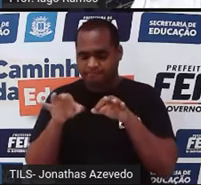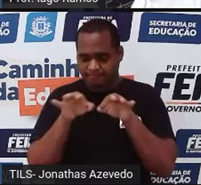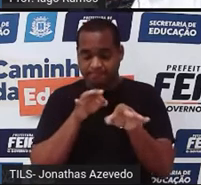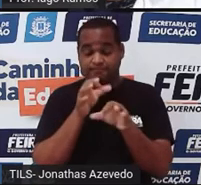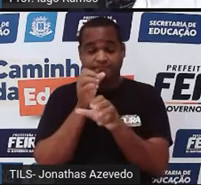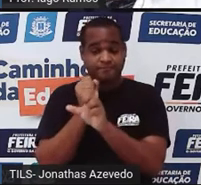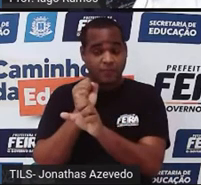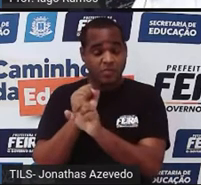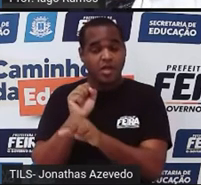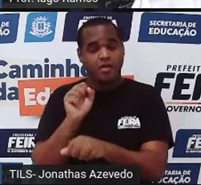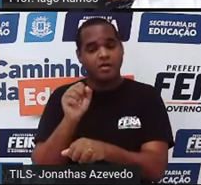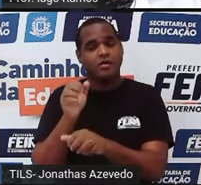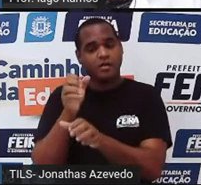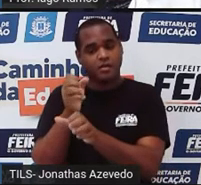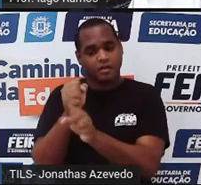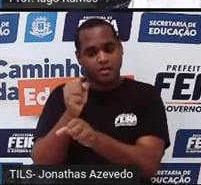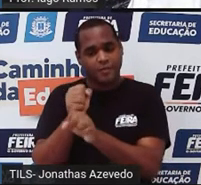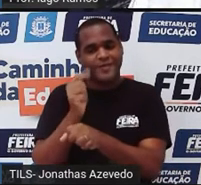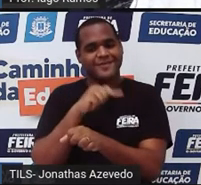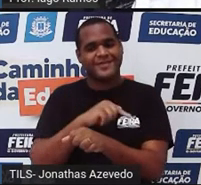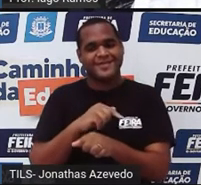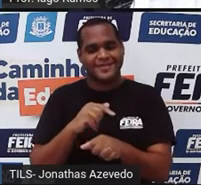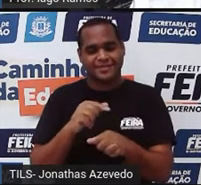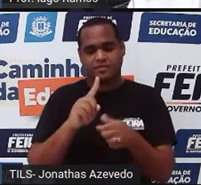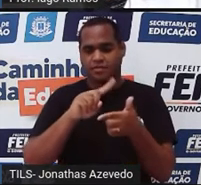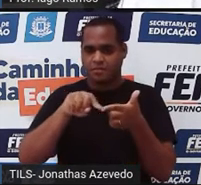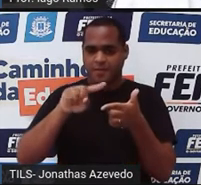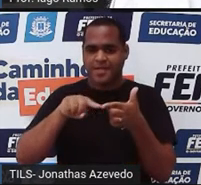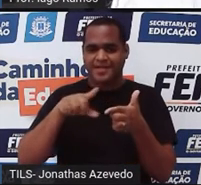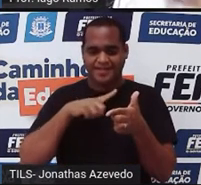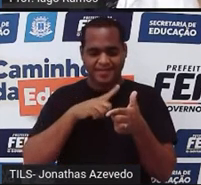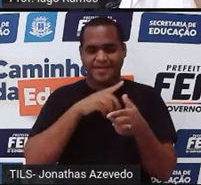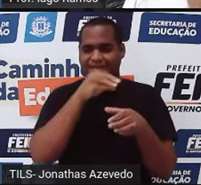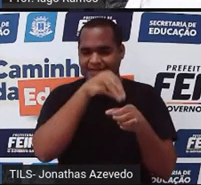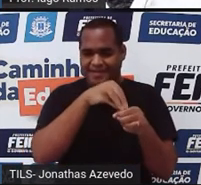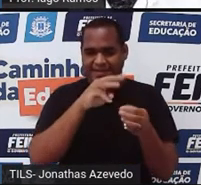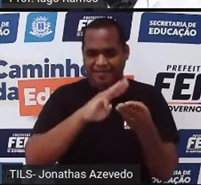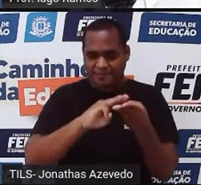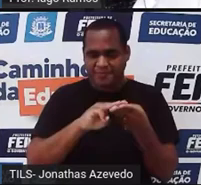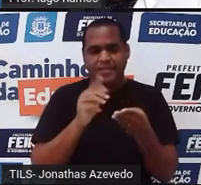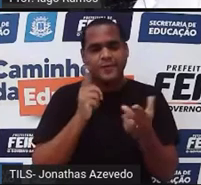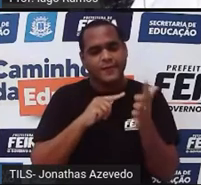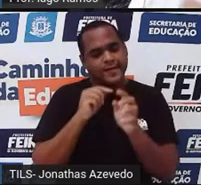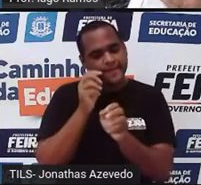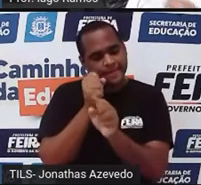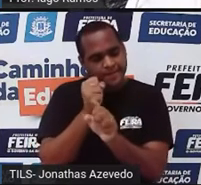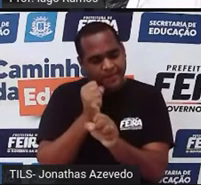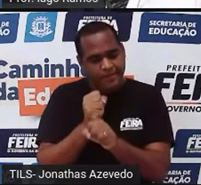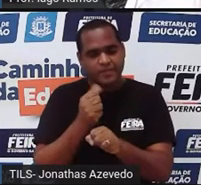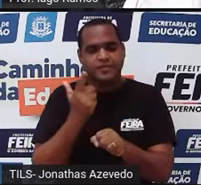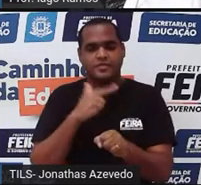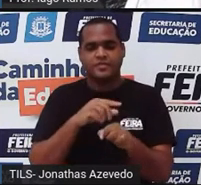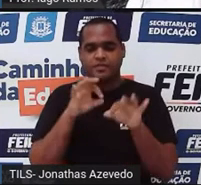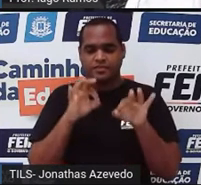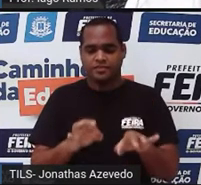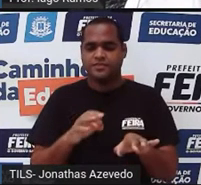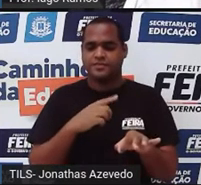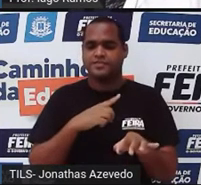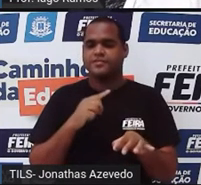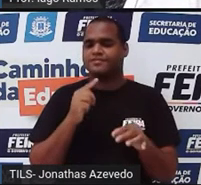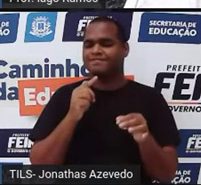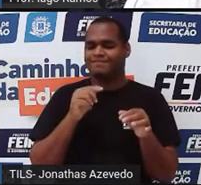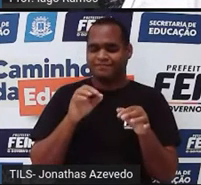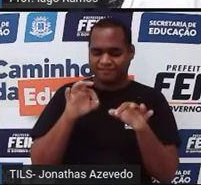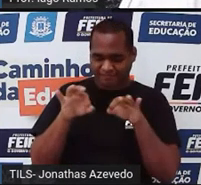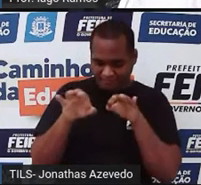contagem. É isso aí, né? Tem problemas na matemática que só contar já é suficiente para resolver o